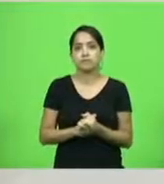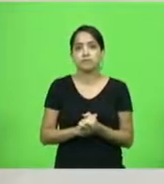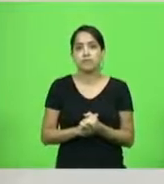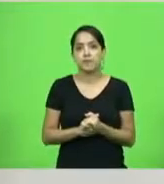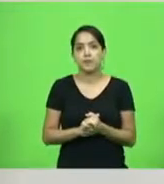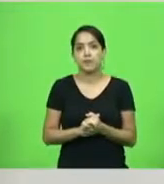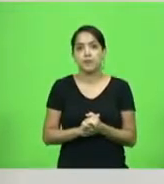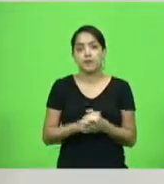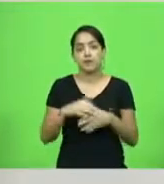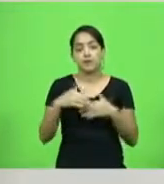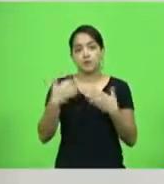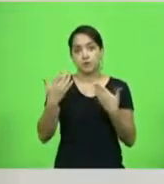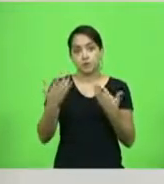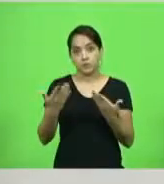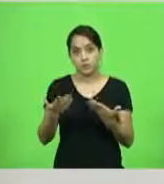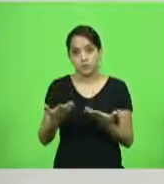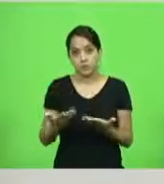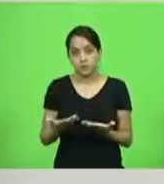Enquanto nós